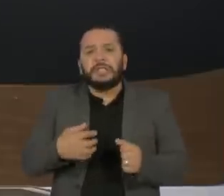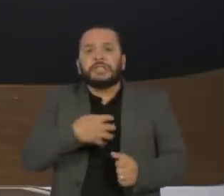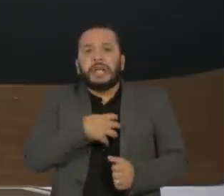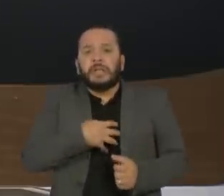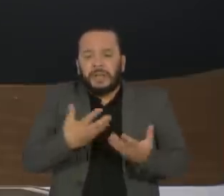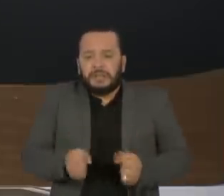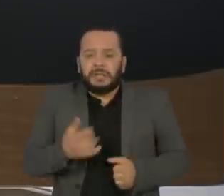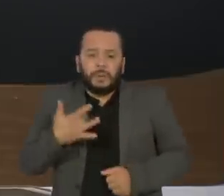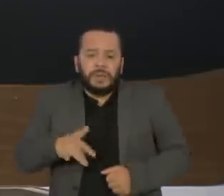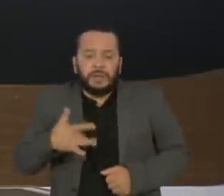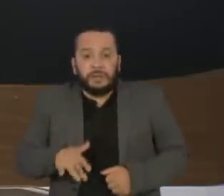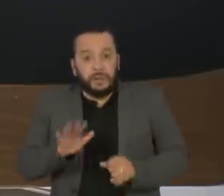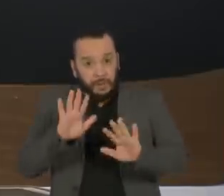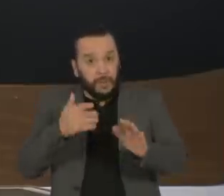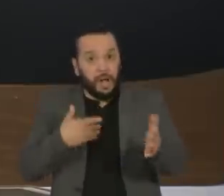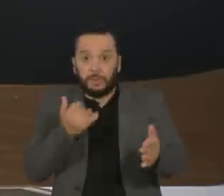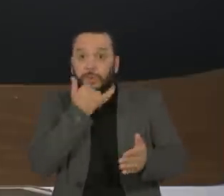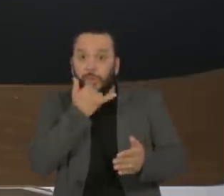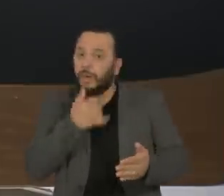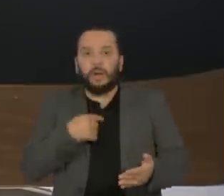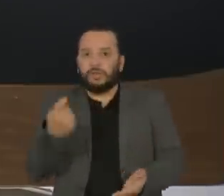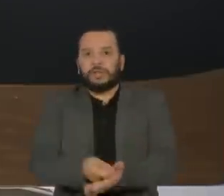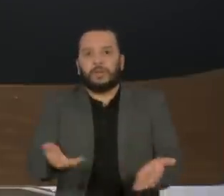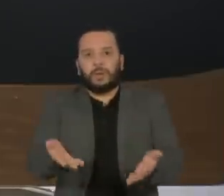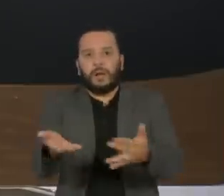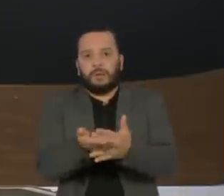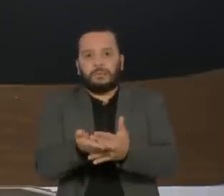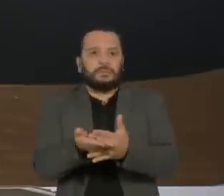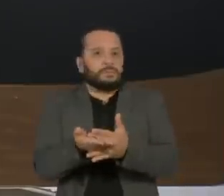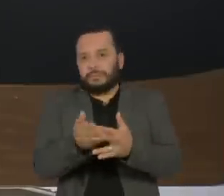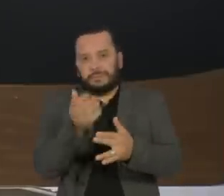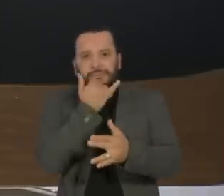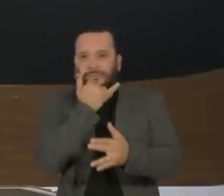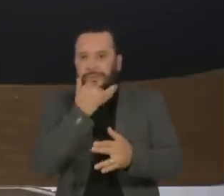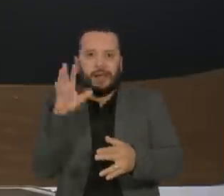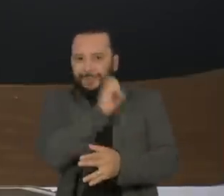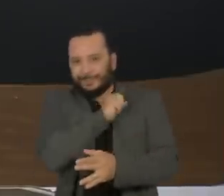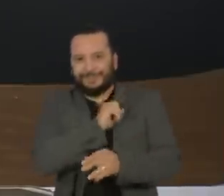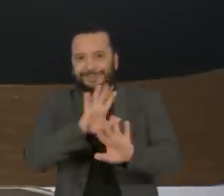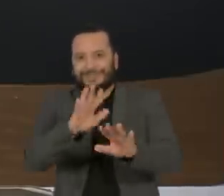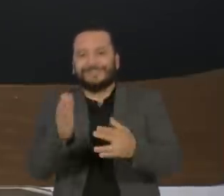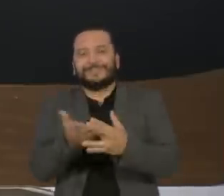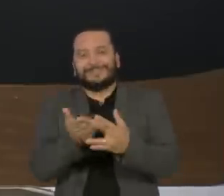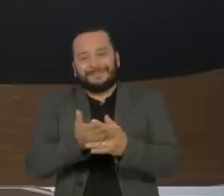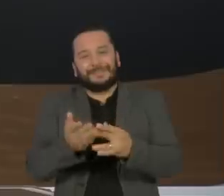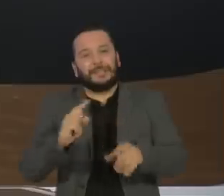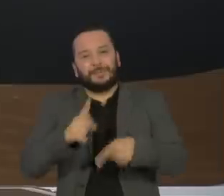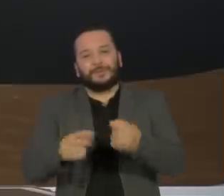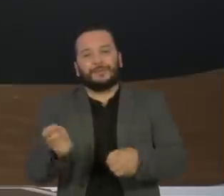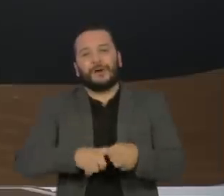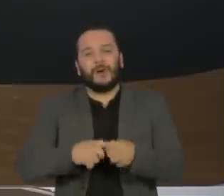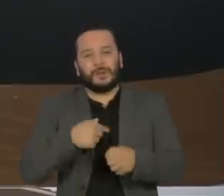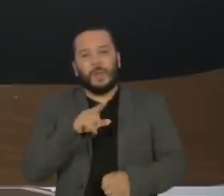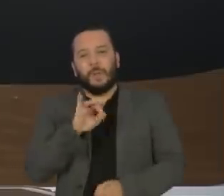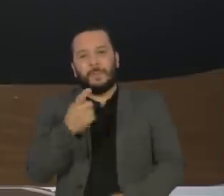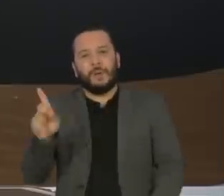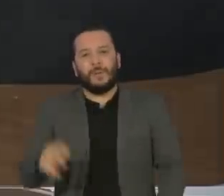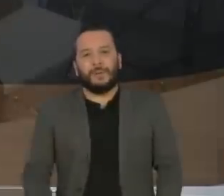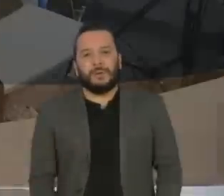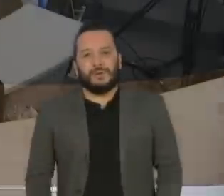reitora da ditadura aqui e encerrar esse bloco que a gente já estourou. A gente vai para um breve intervalo, volta já já com mais Lobão.